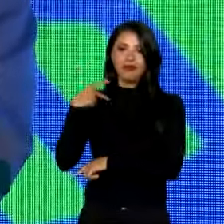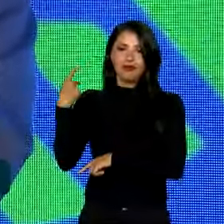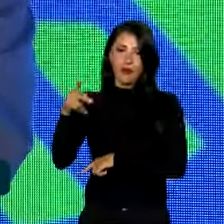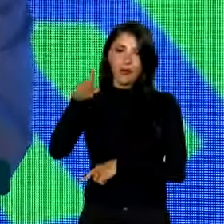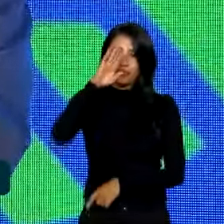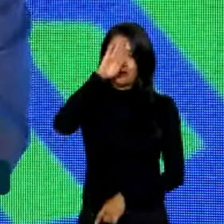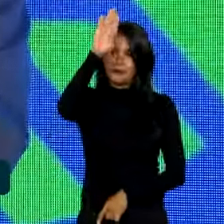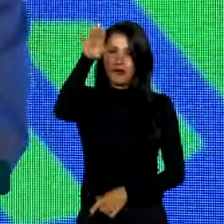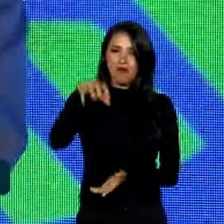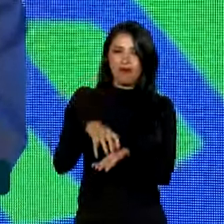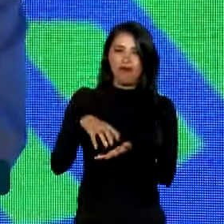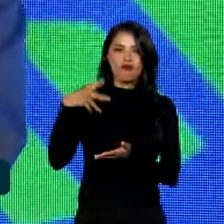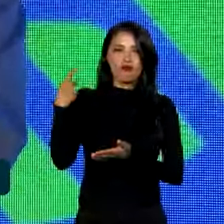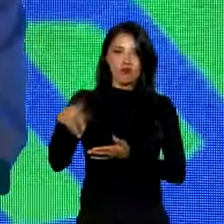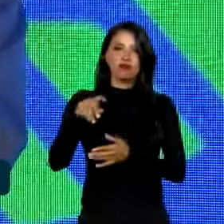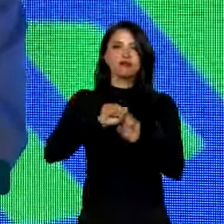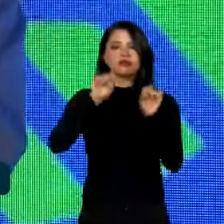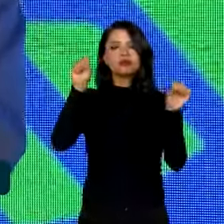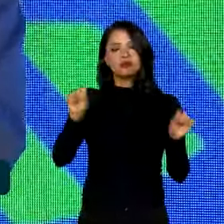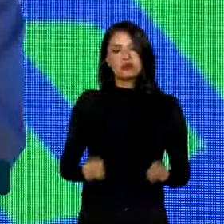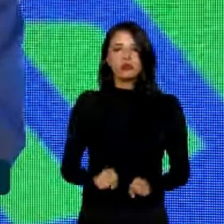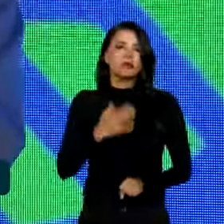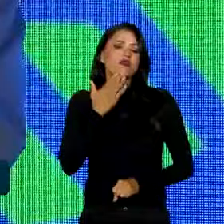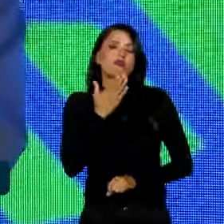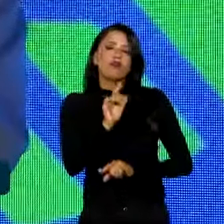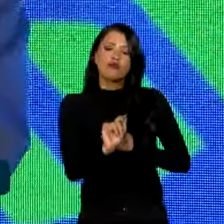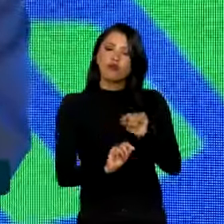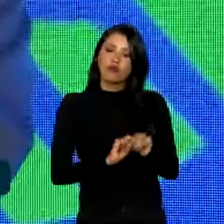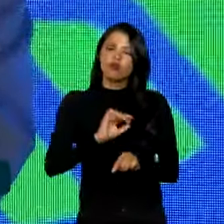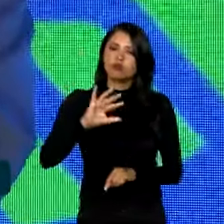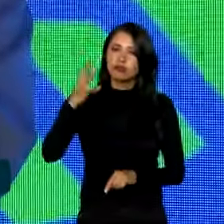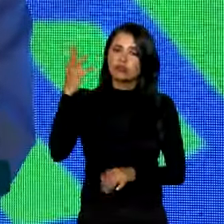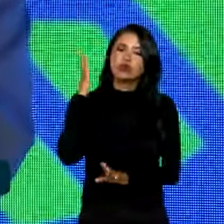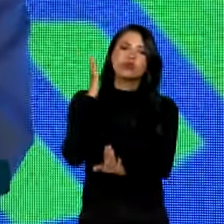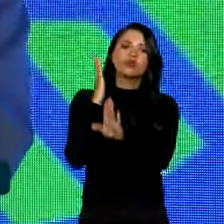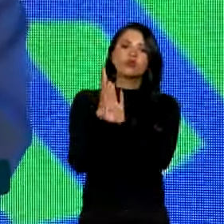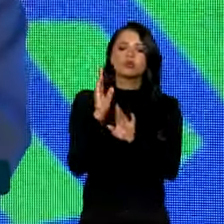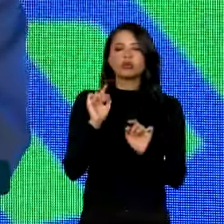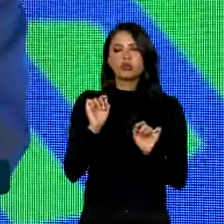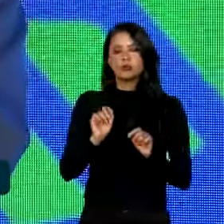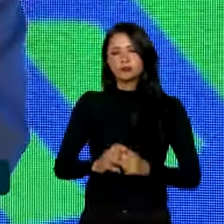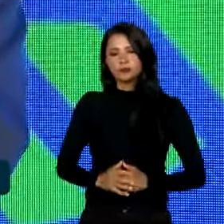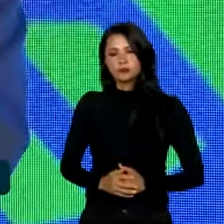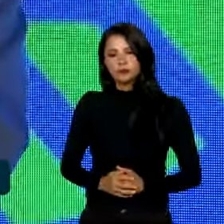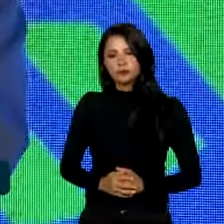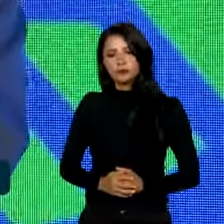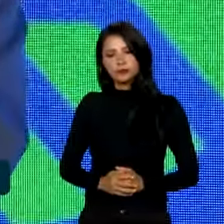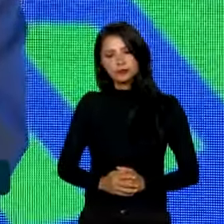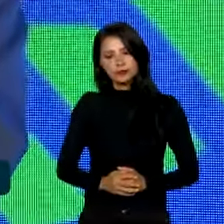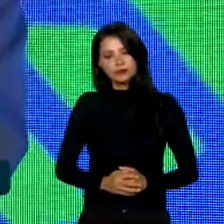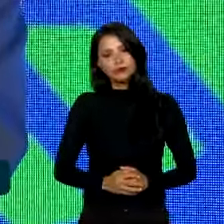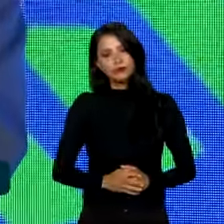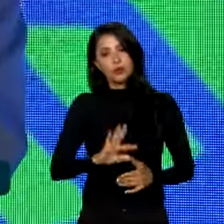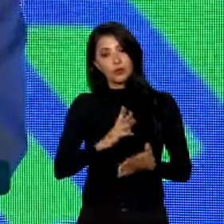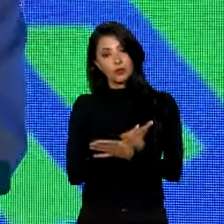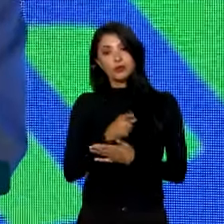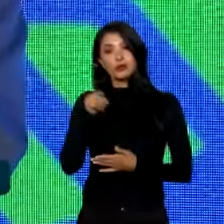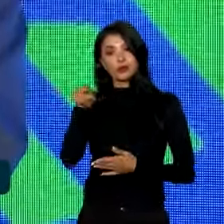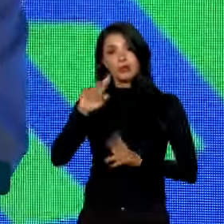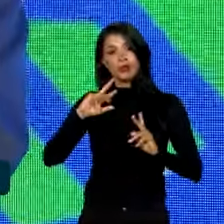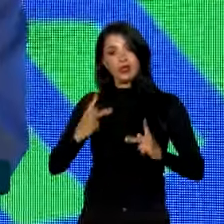órgão do sistema multilateral em favor de uma solução para a alarmante situação